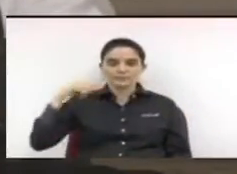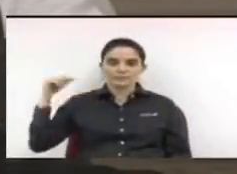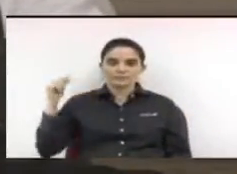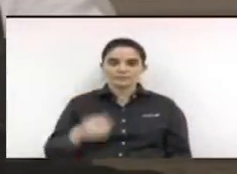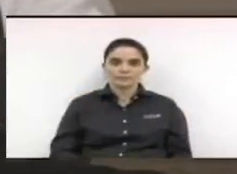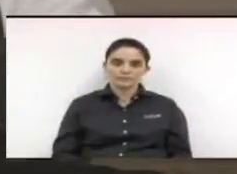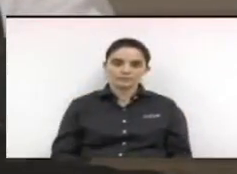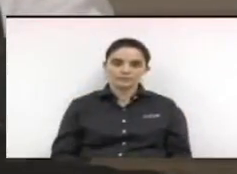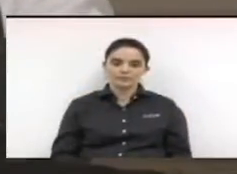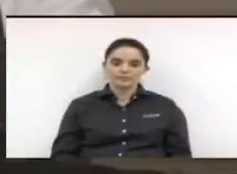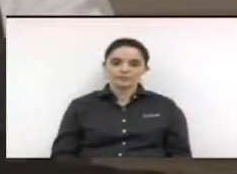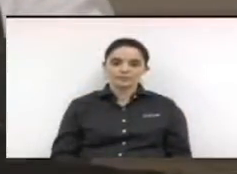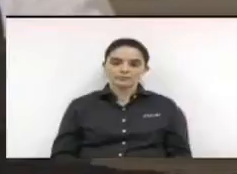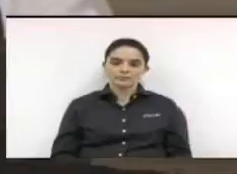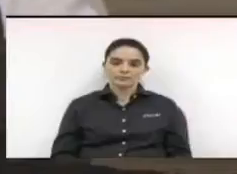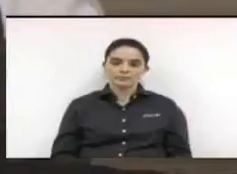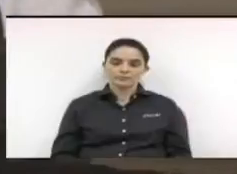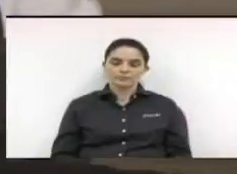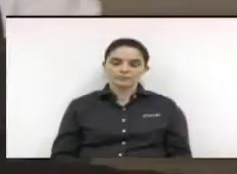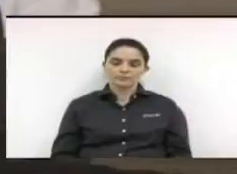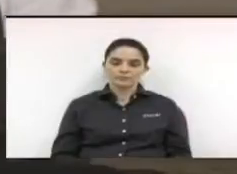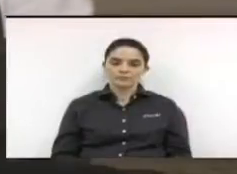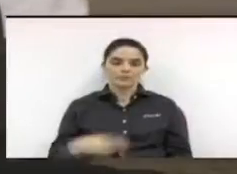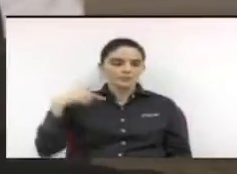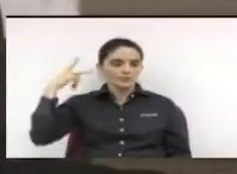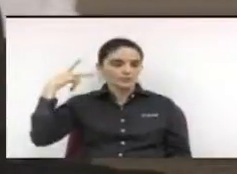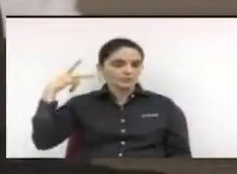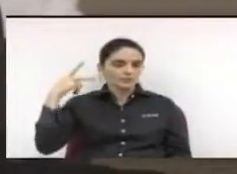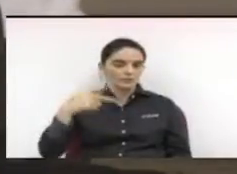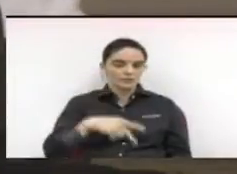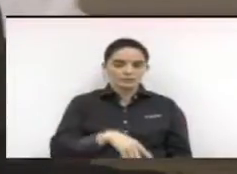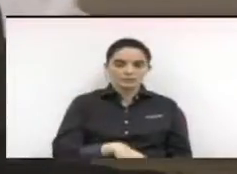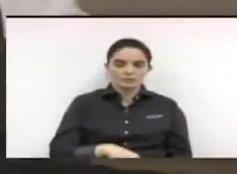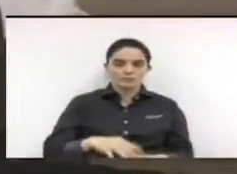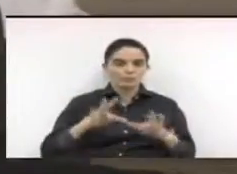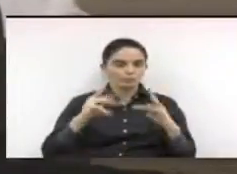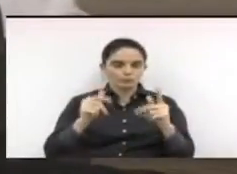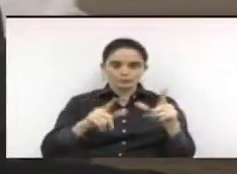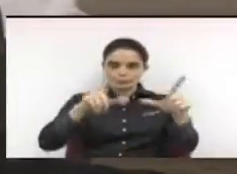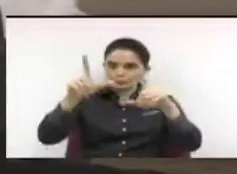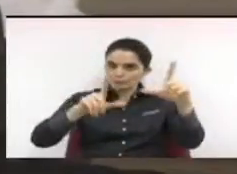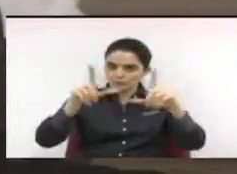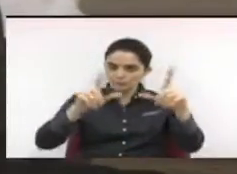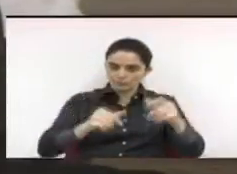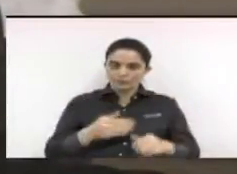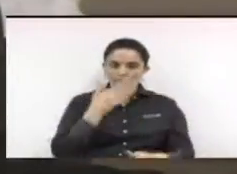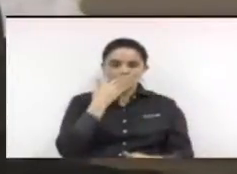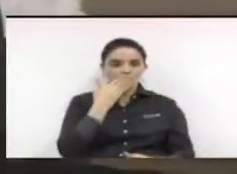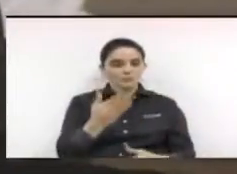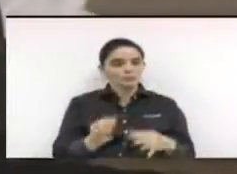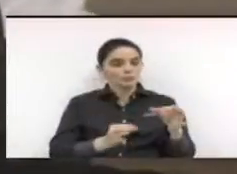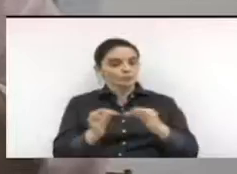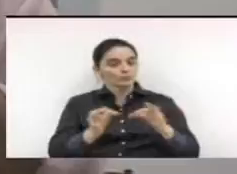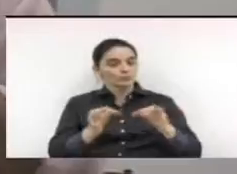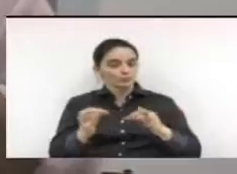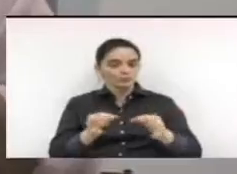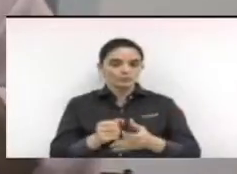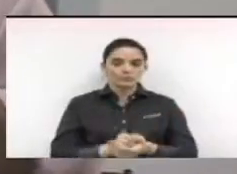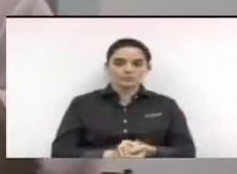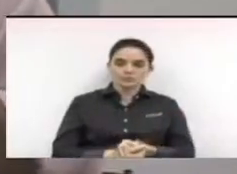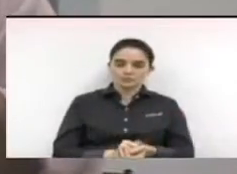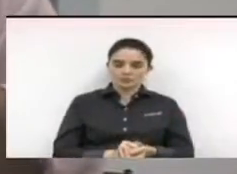seu presidente nobres colegas a todos que nos assistem eu fiz esse projeto